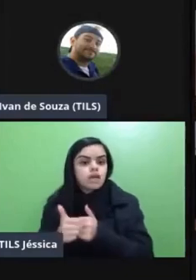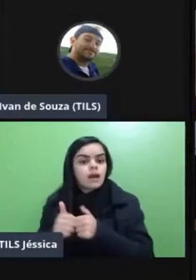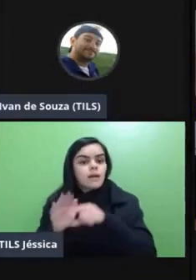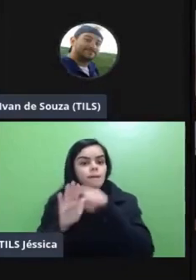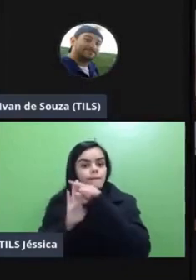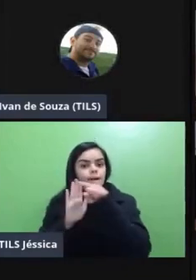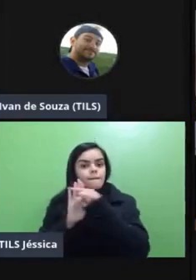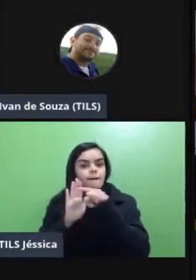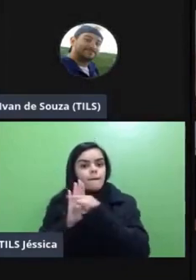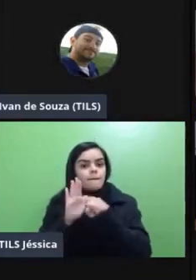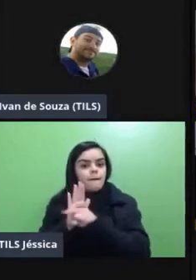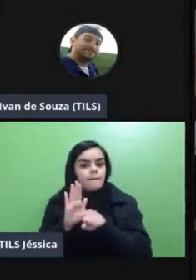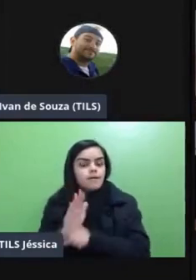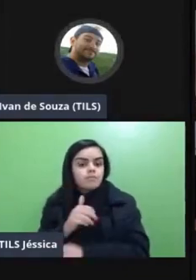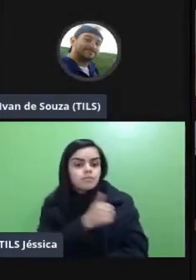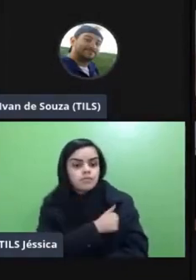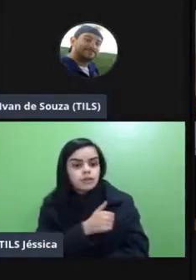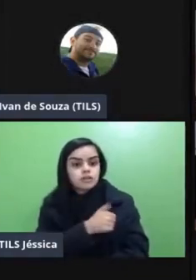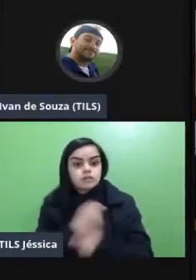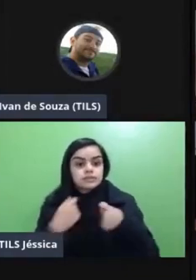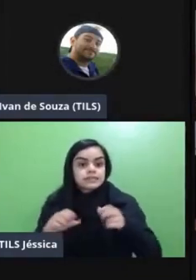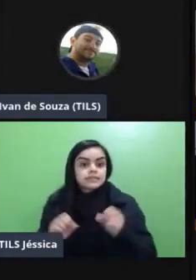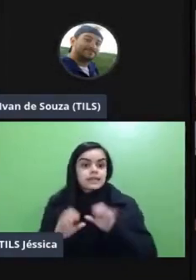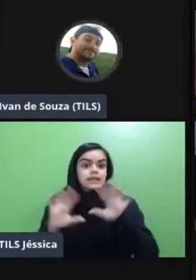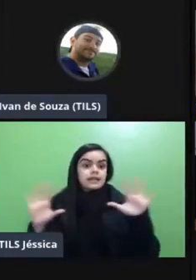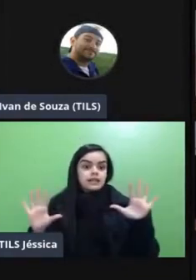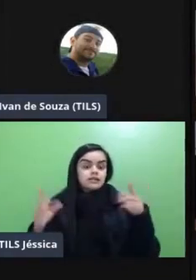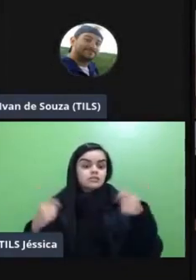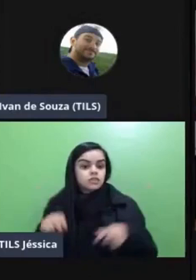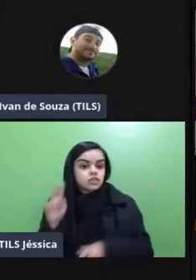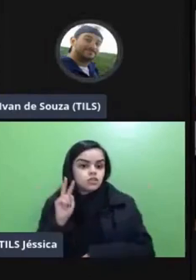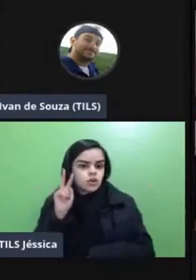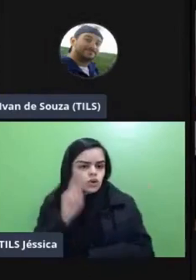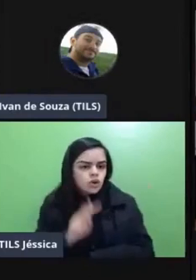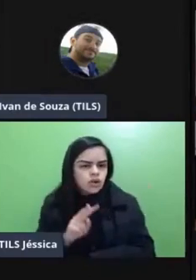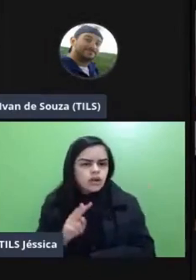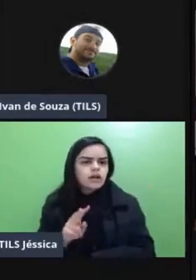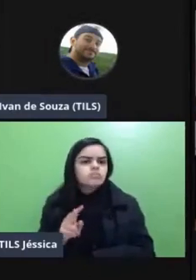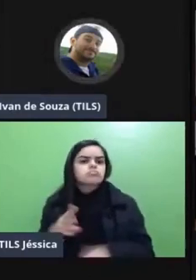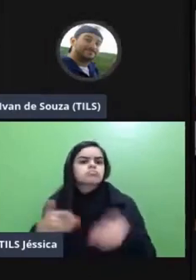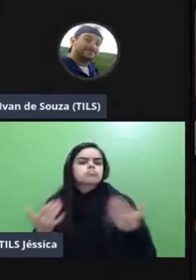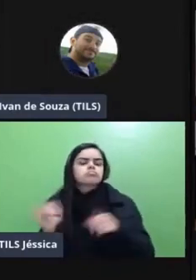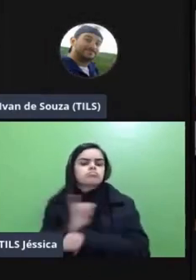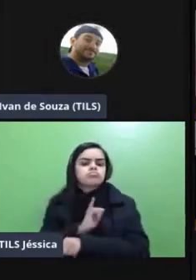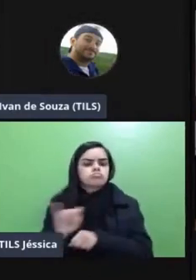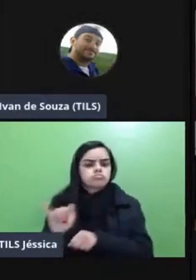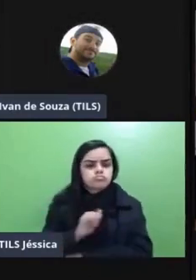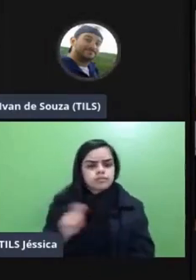para o estudante tem que tá muito claro então eu vou olhar de quais recursos eu disponho